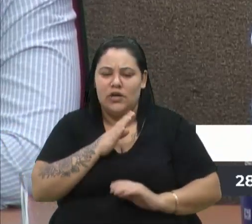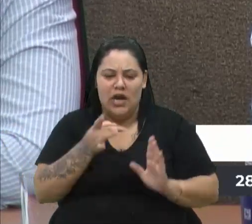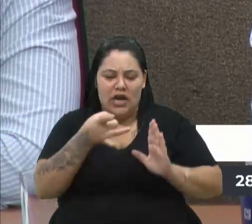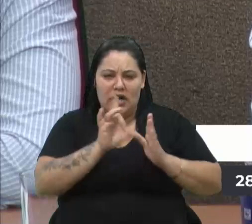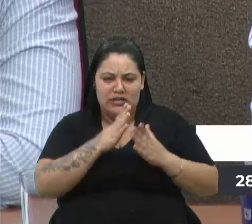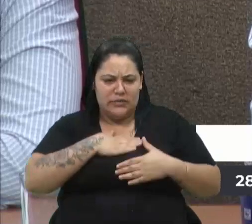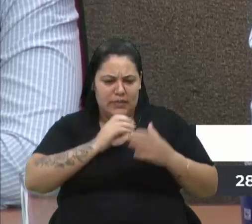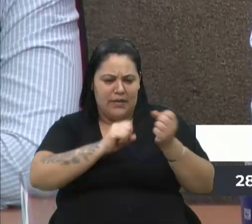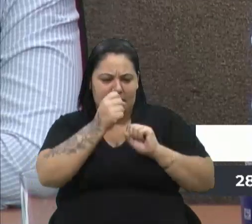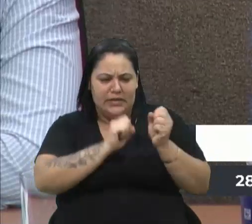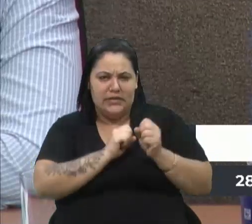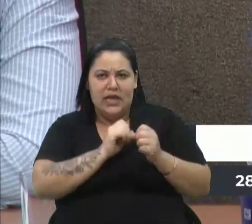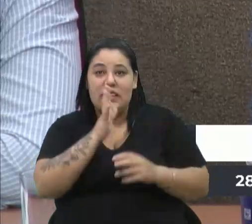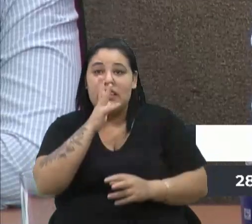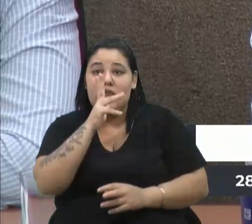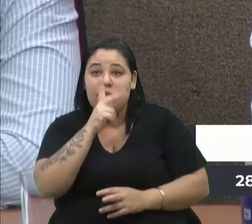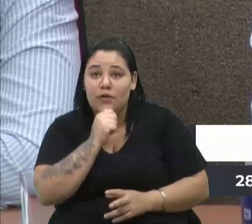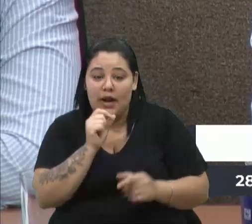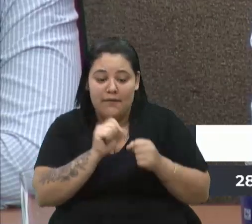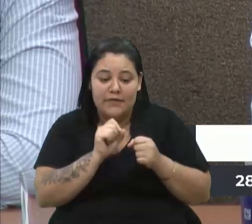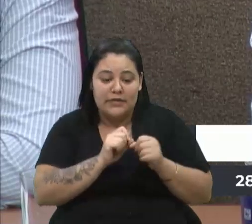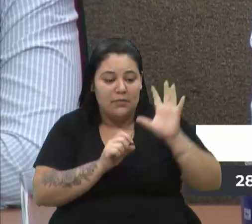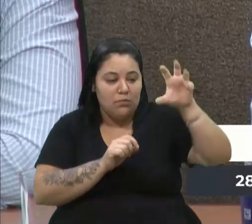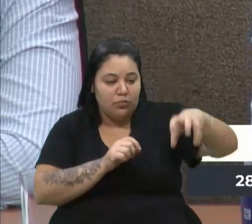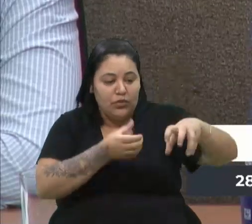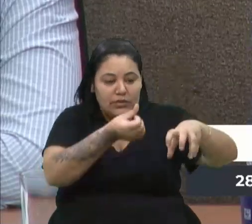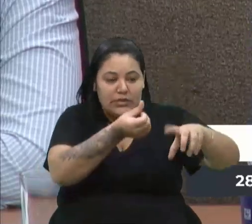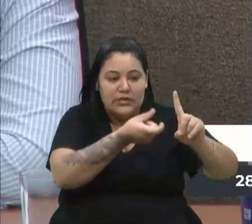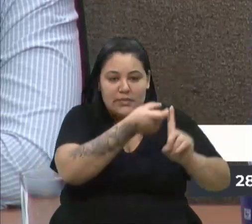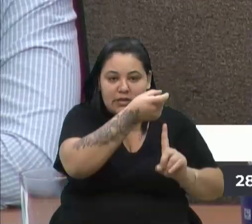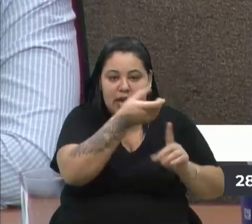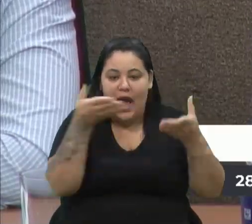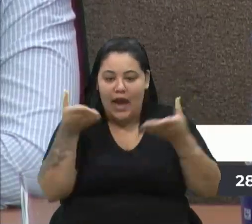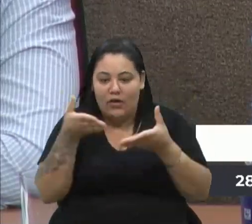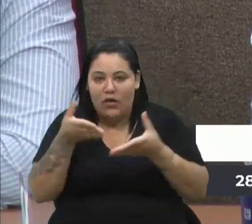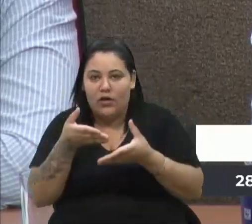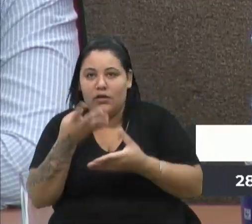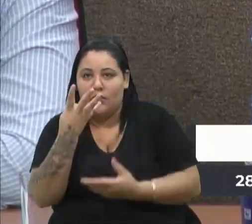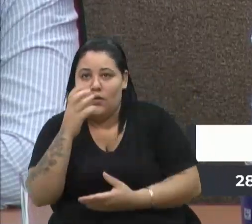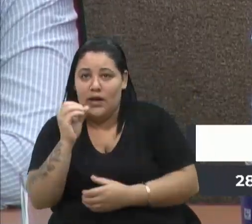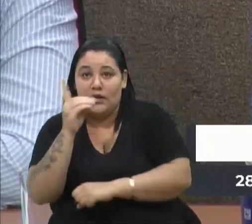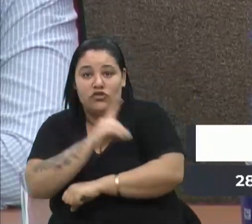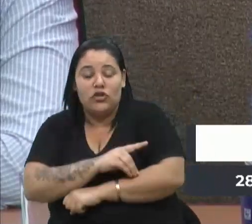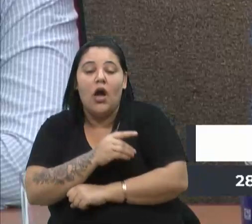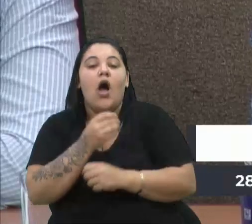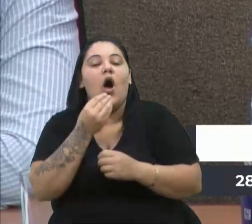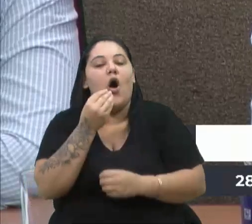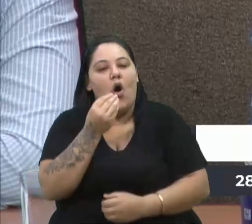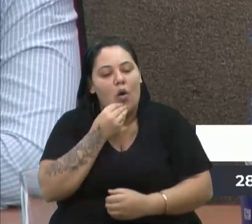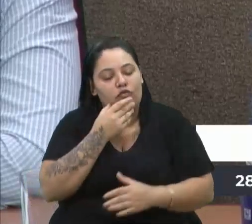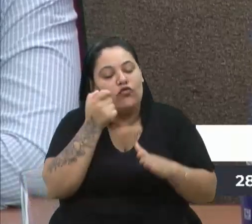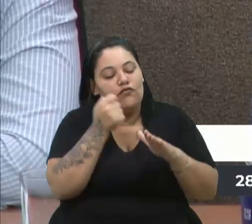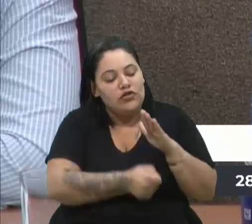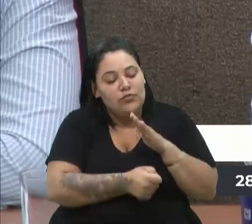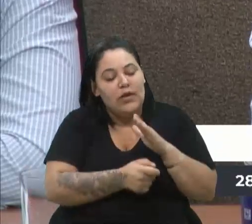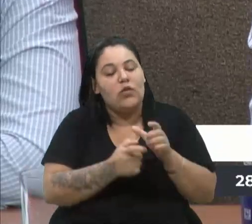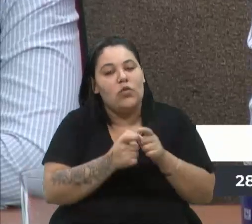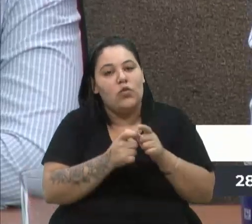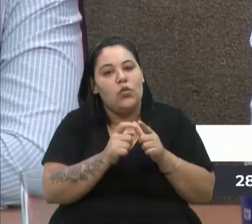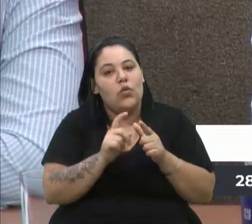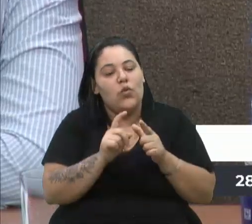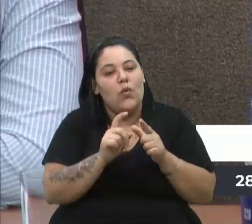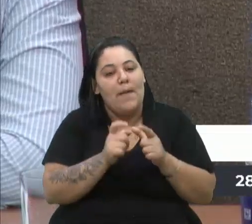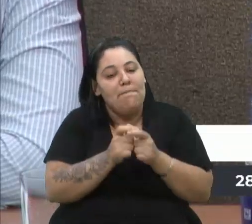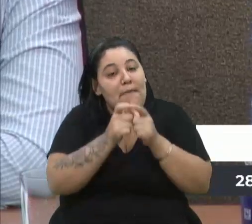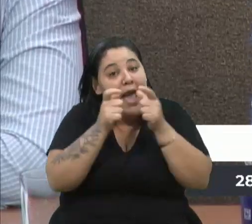eles estão entregando ele prontinho em 40 dias claro que o custo é um pouquinho maior porque ainda é uma demanda